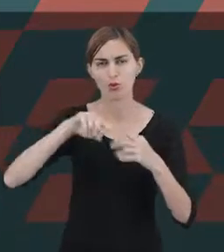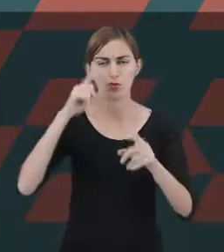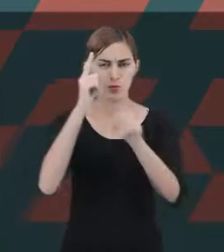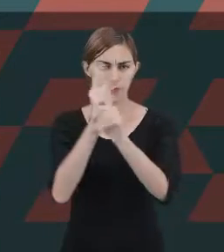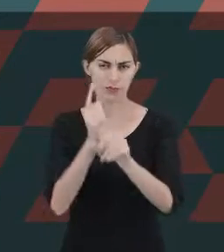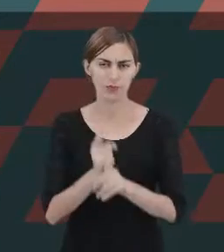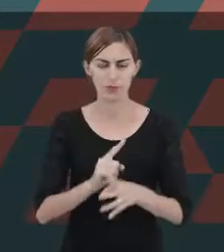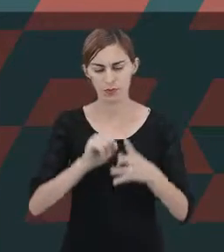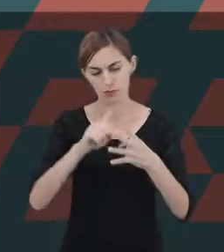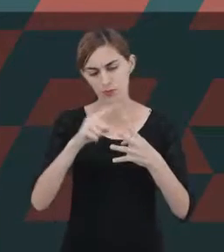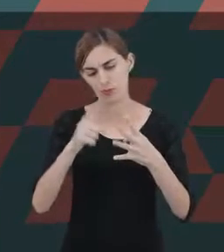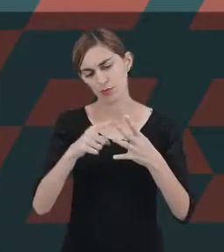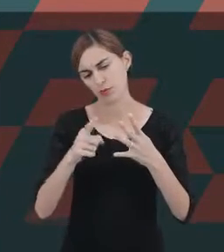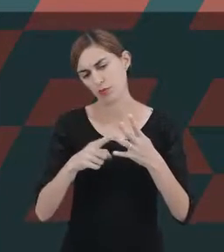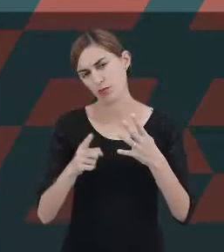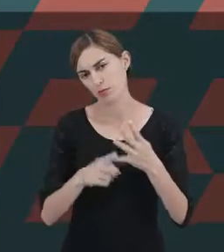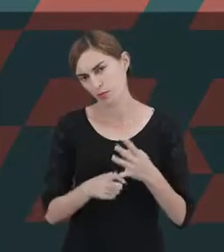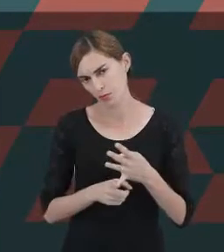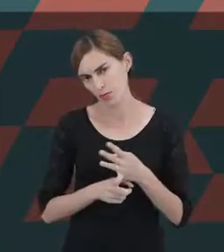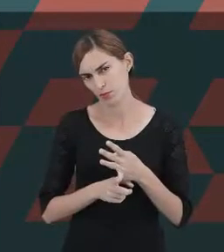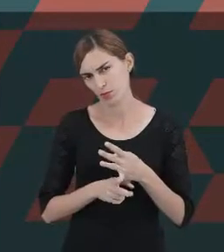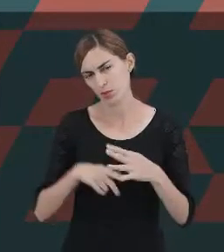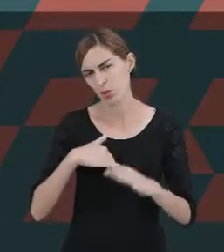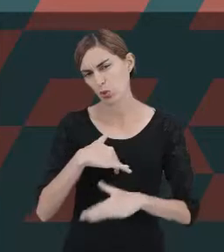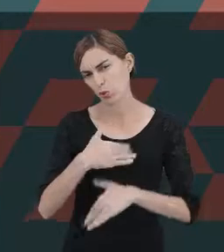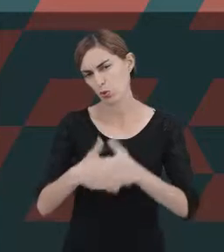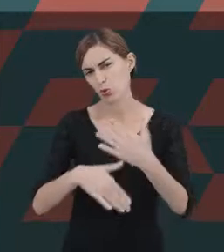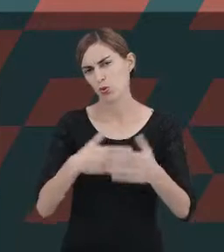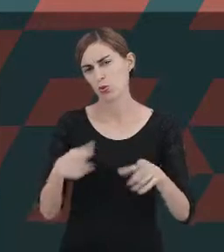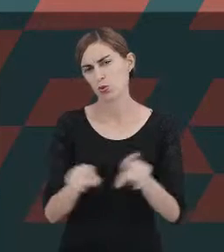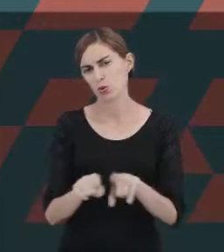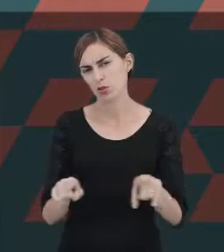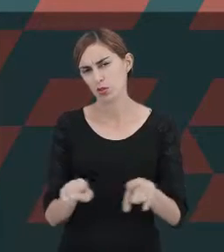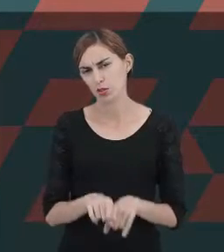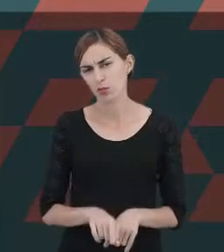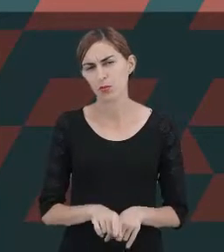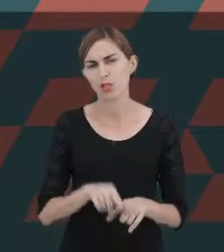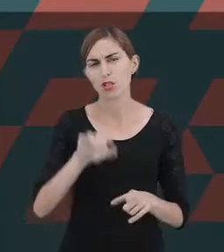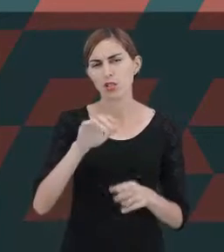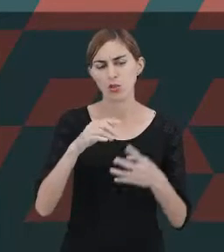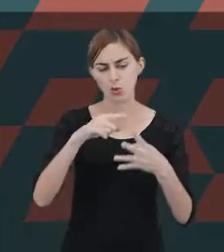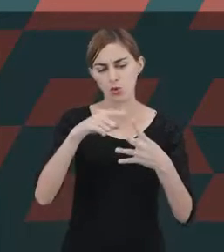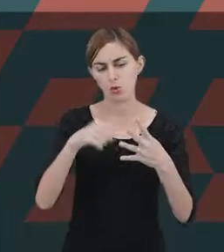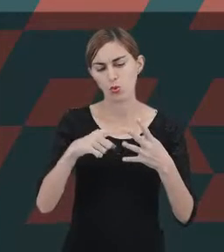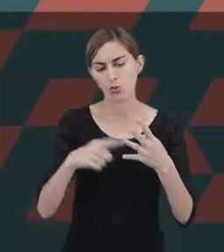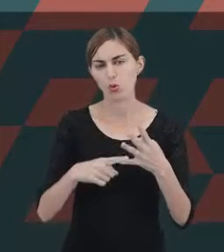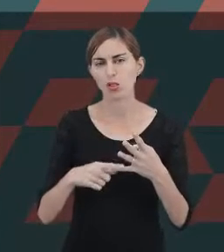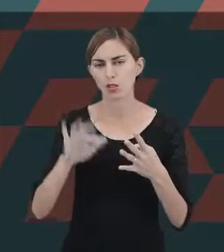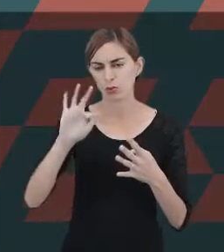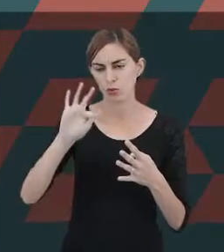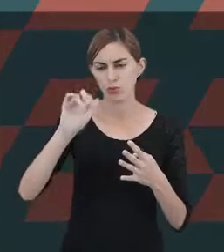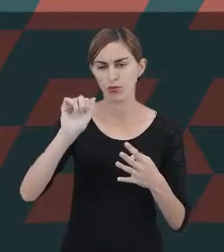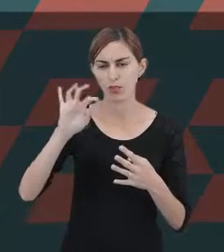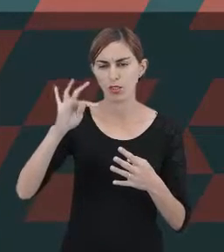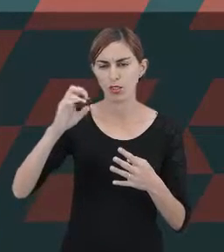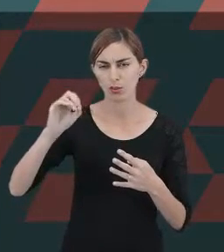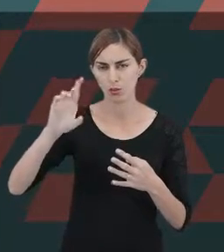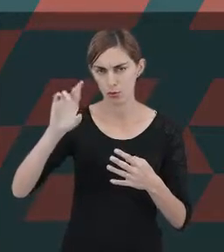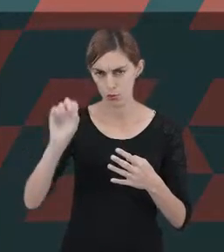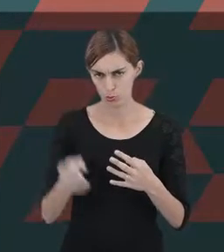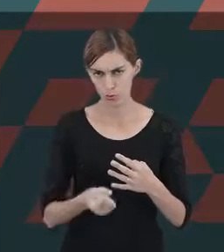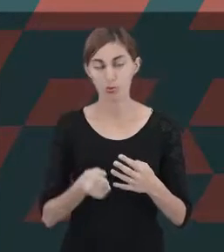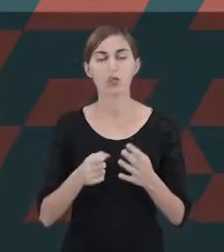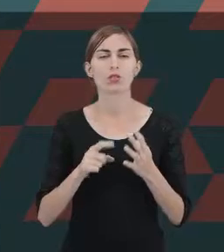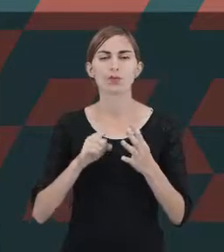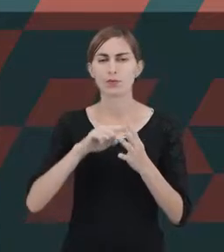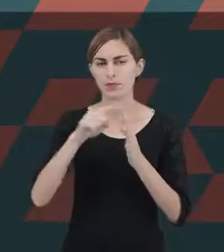quatro aspectos e, como consequência, também quatro fatores. E aí eu vou trazer para você esses quatro fatores que